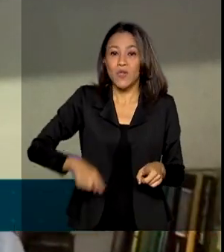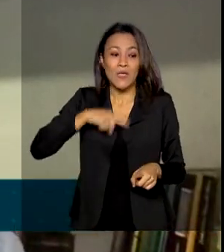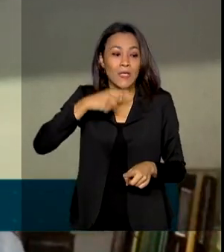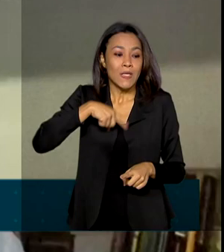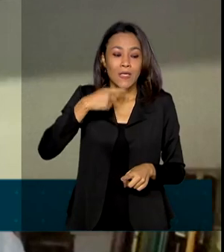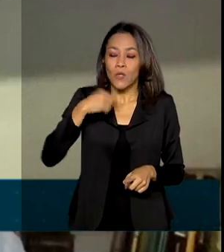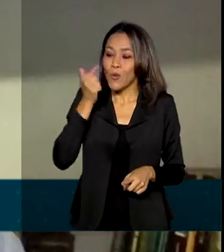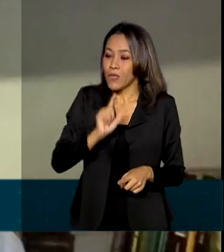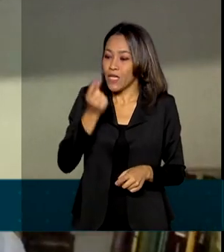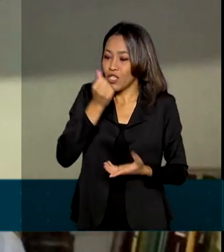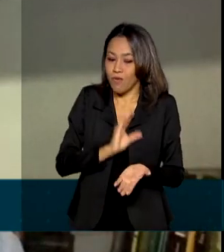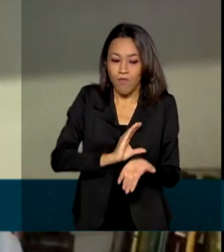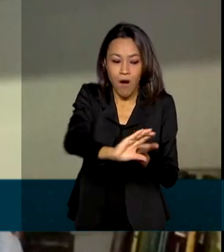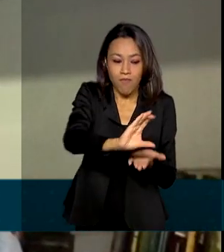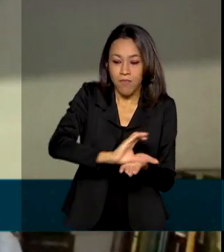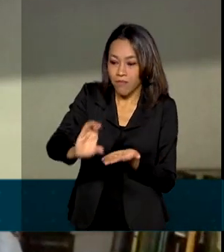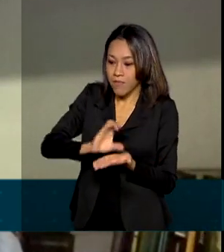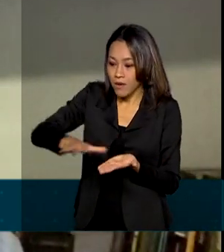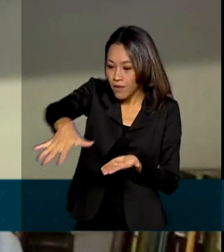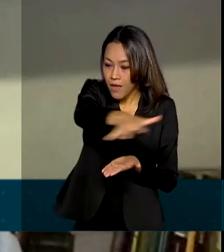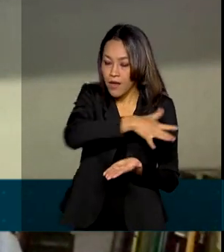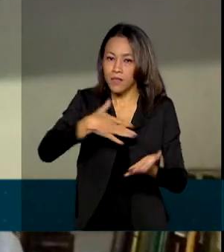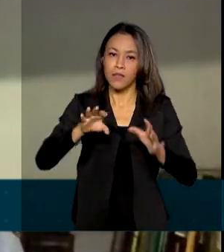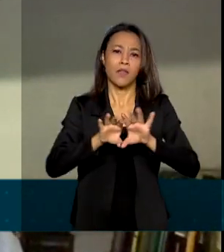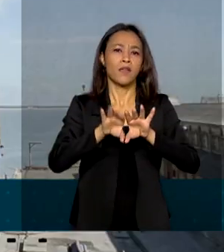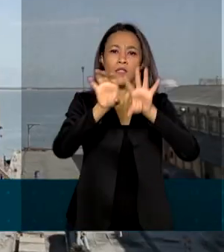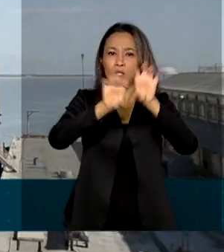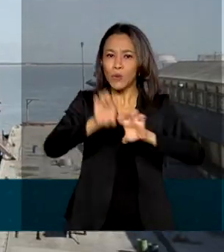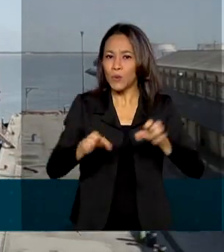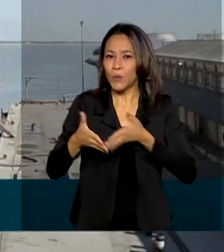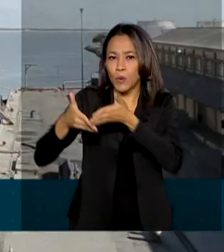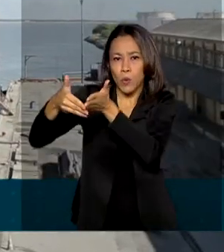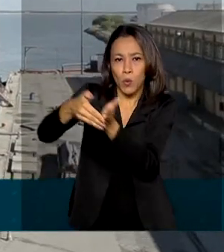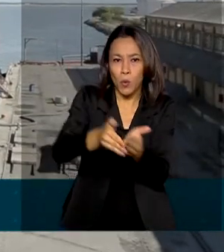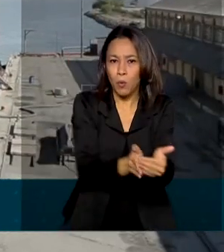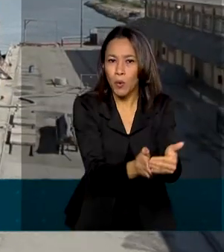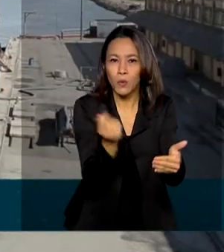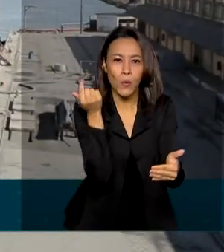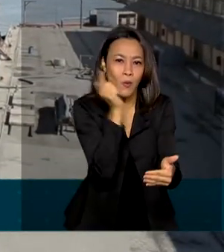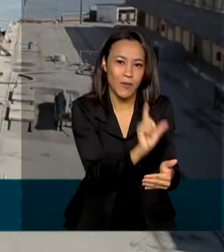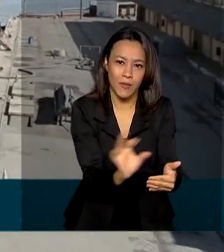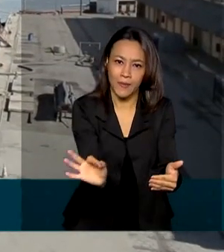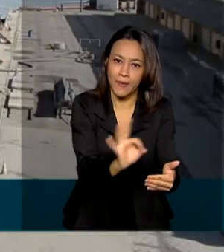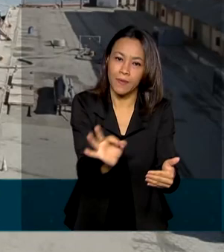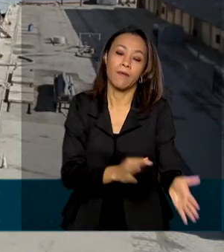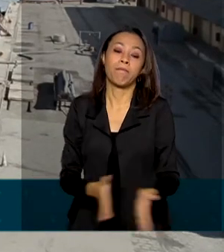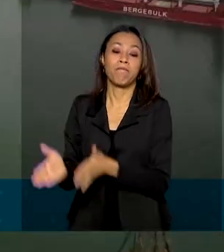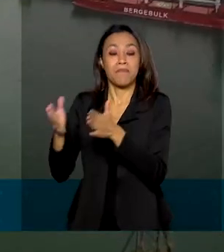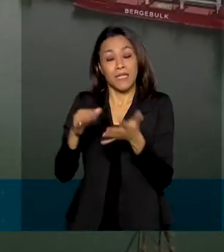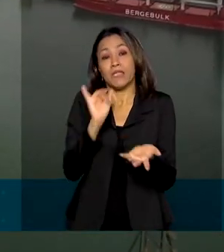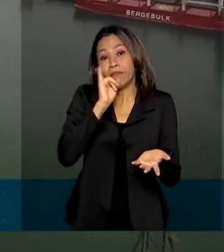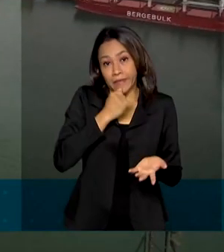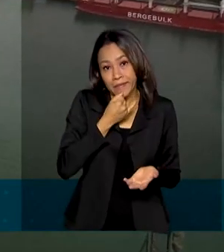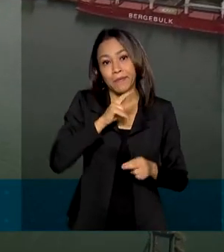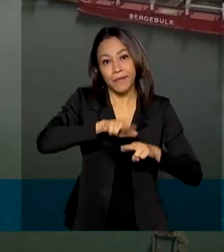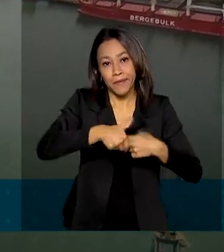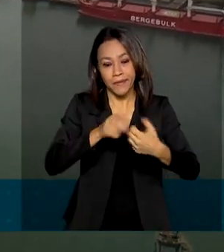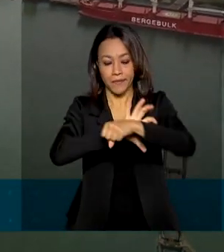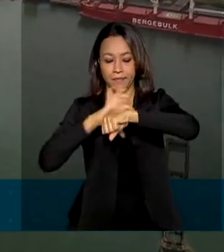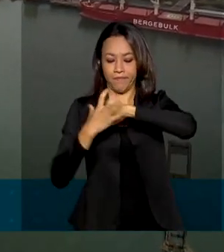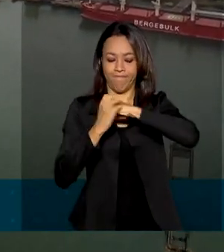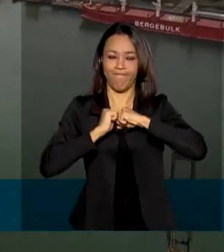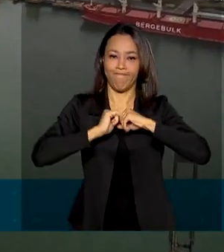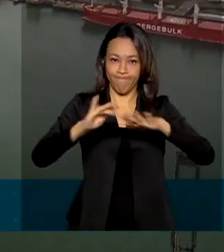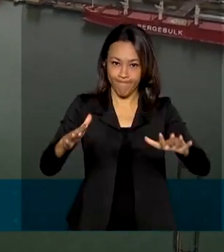possa investir em toda a infraestrutura brasileira portuária. Apesar da pandemia da covid-19, em 2020, o governo